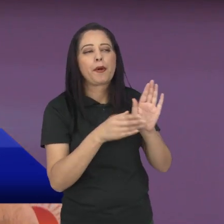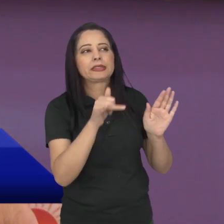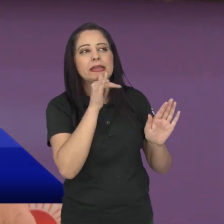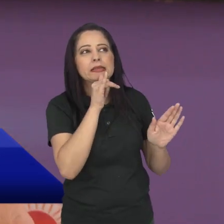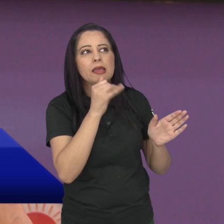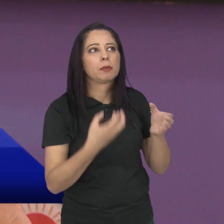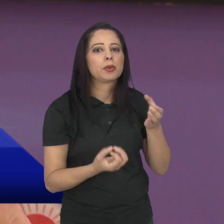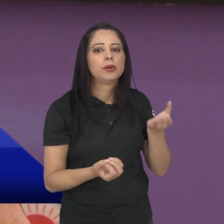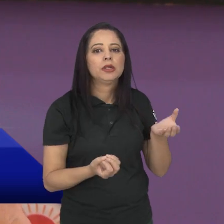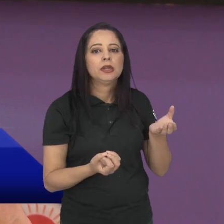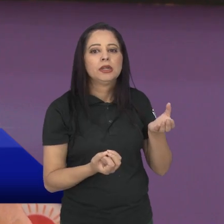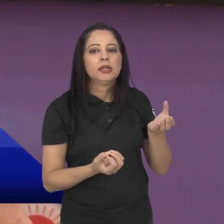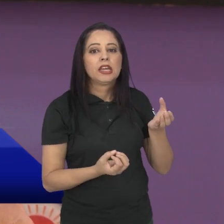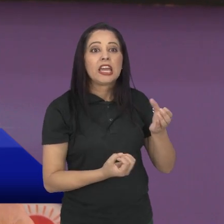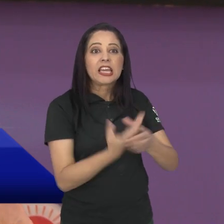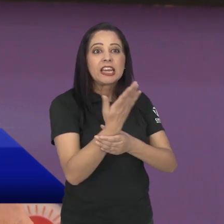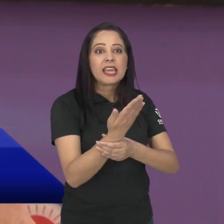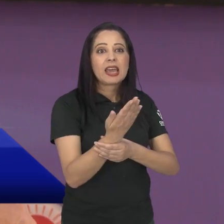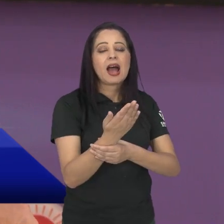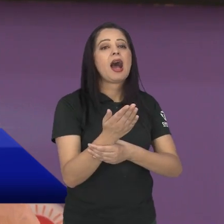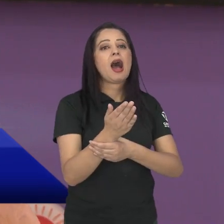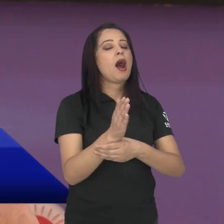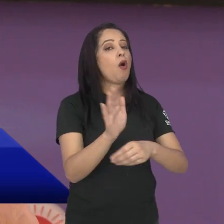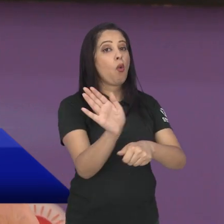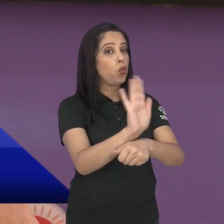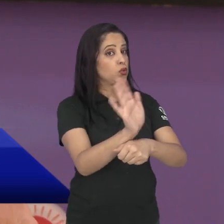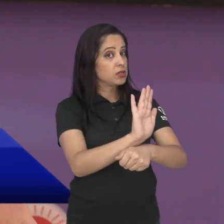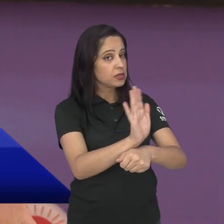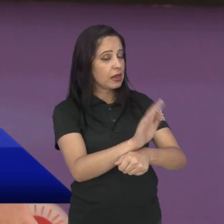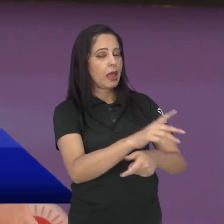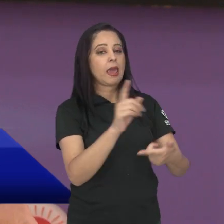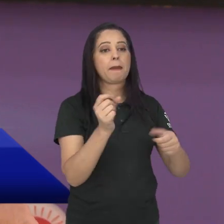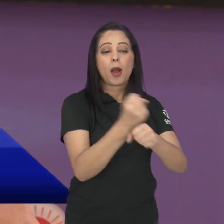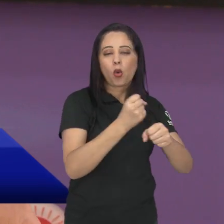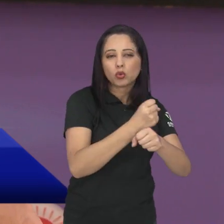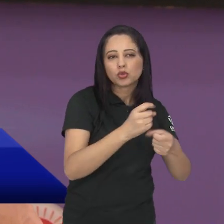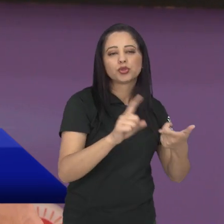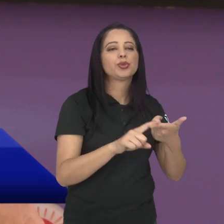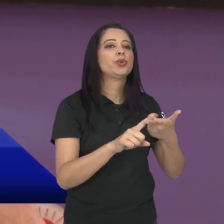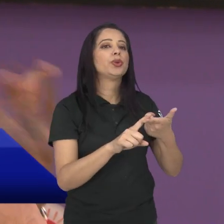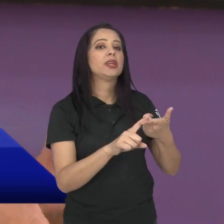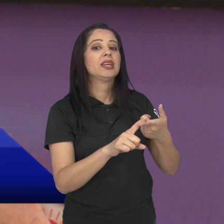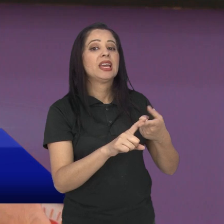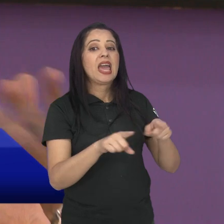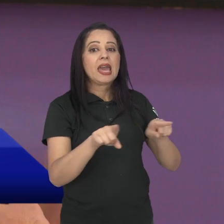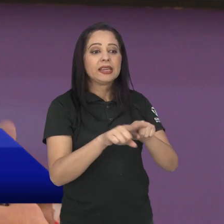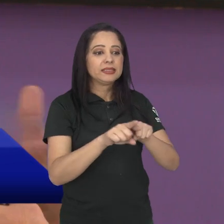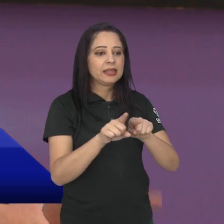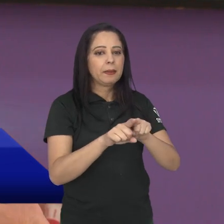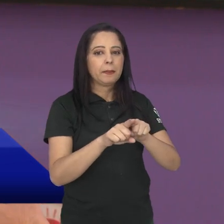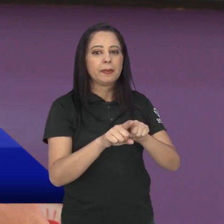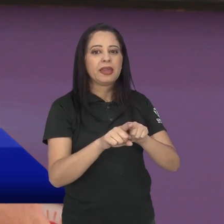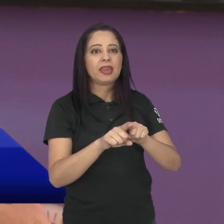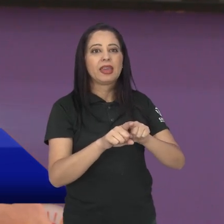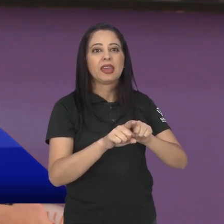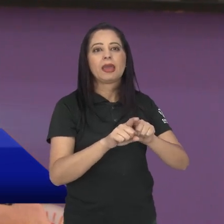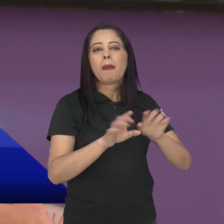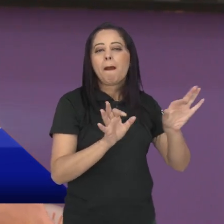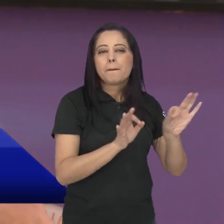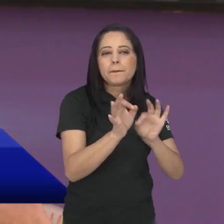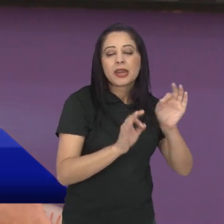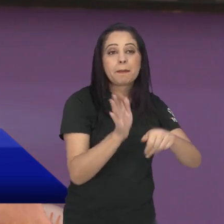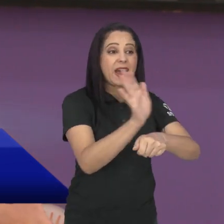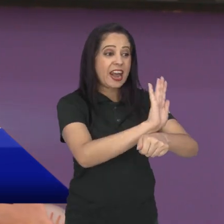criação de cineclubes, propostas de criação de obras artísticas, como